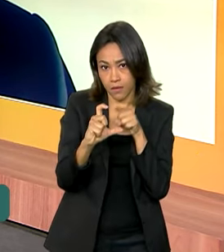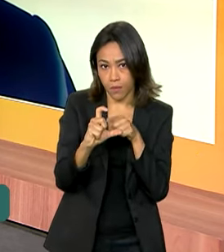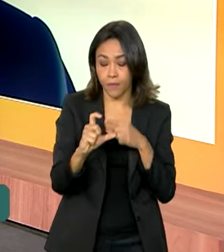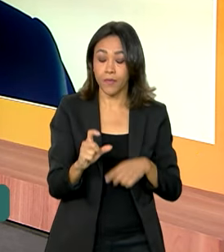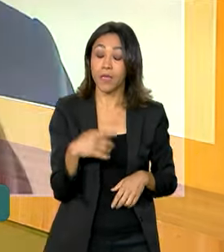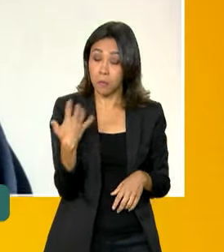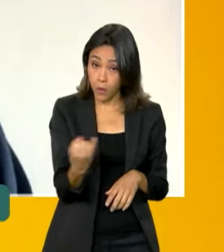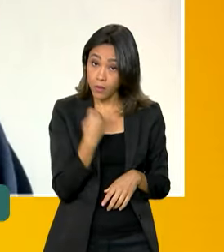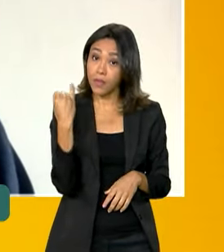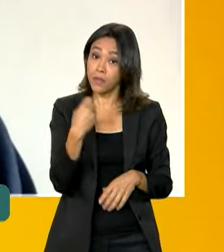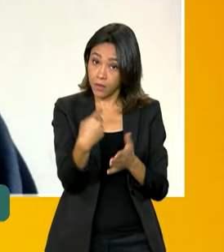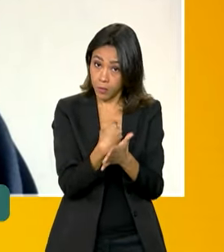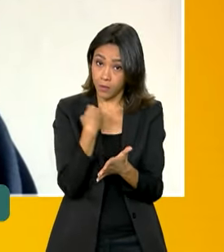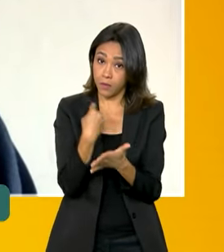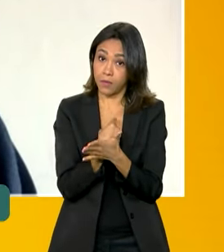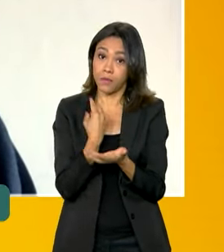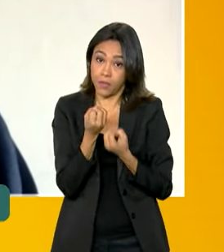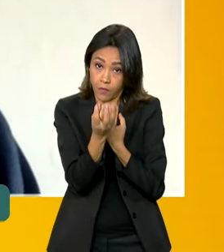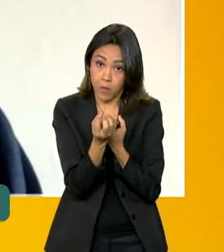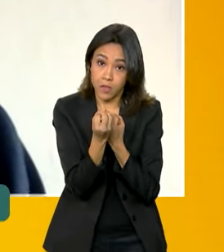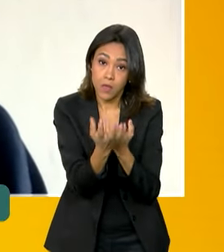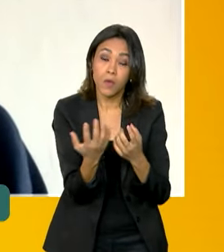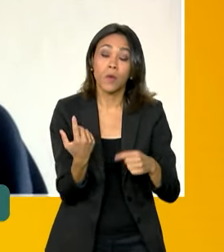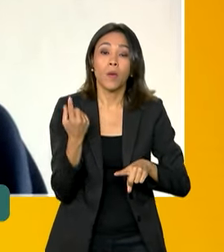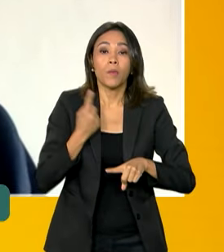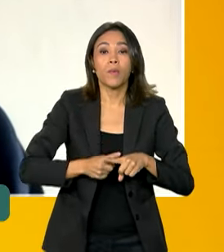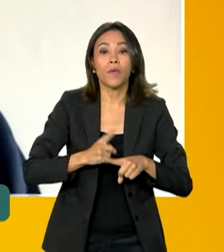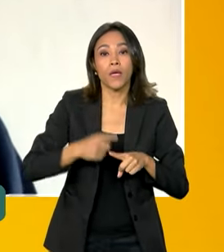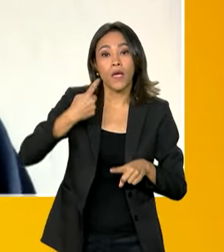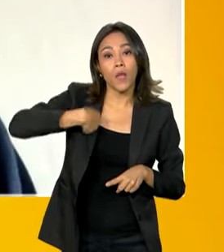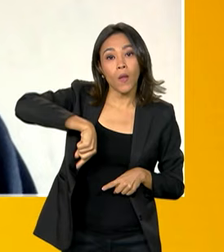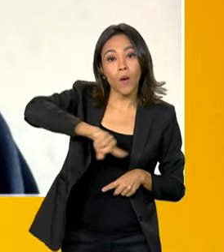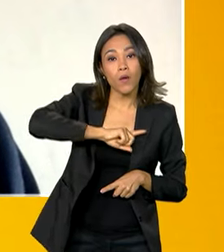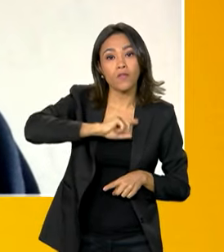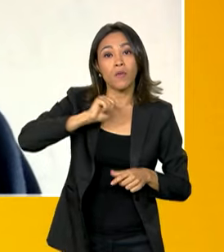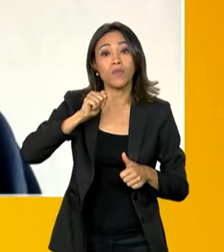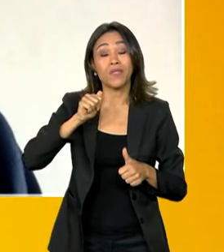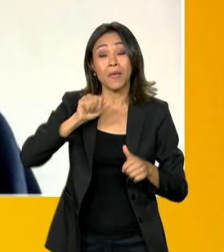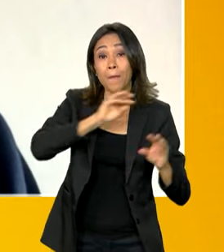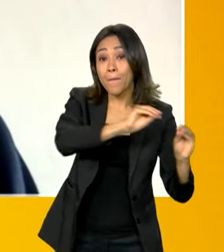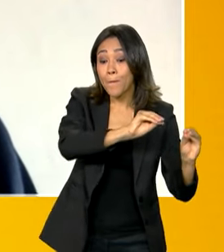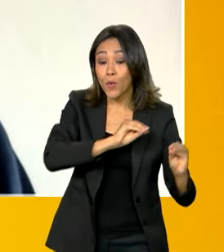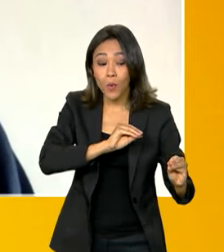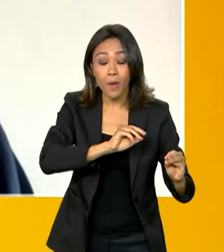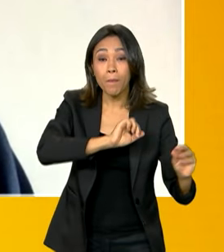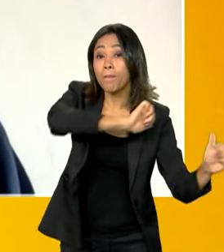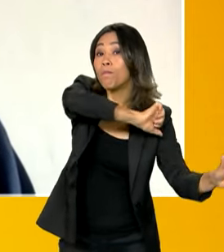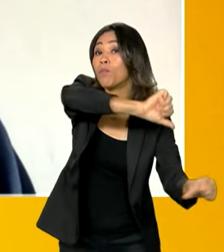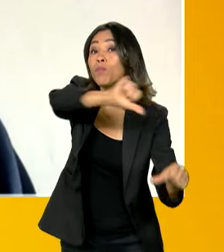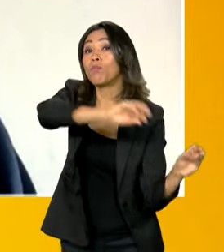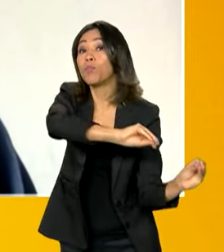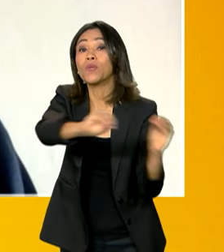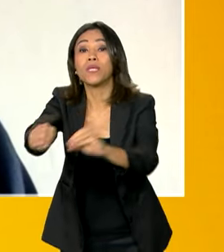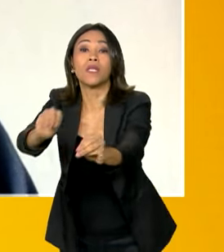informação, até porque nós precisamos modificar diversos locais de aplicação de provas, tá?